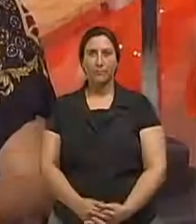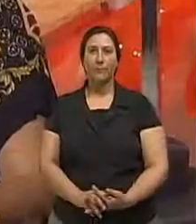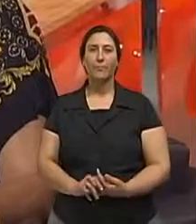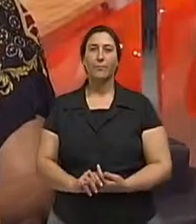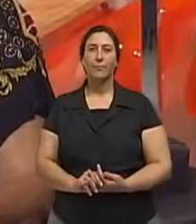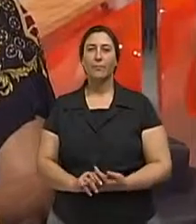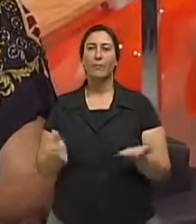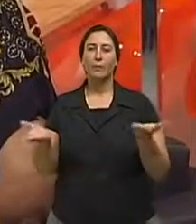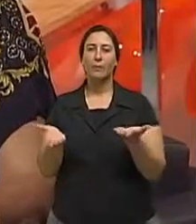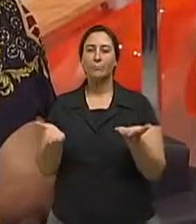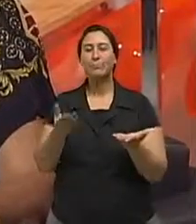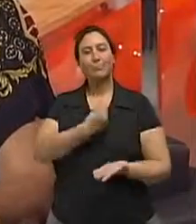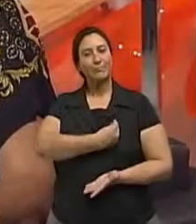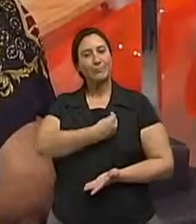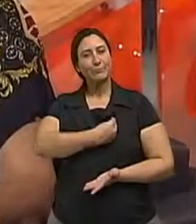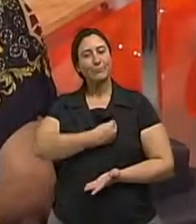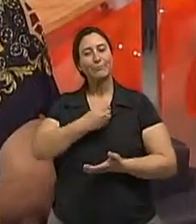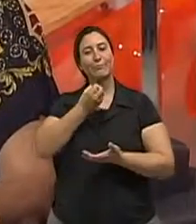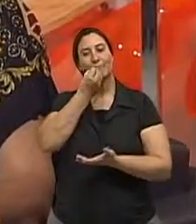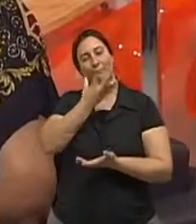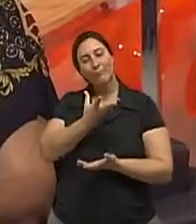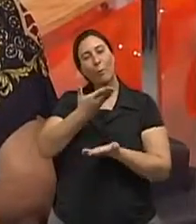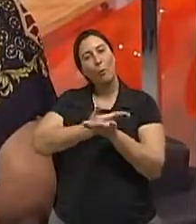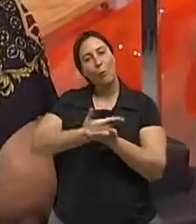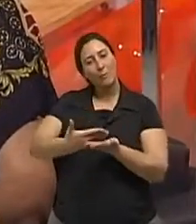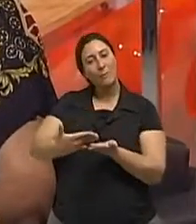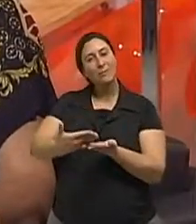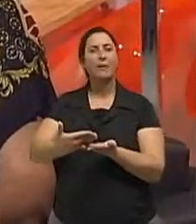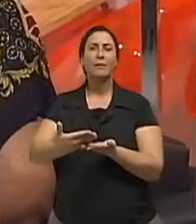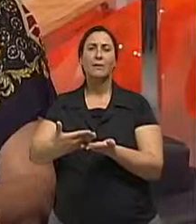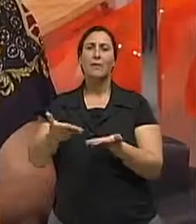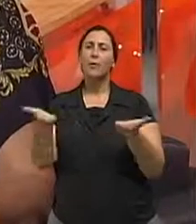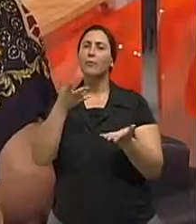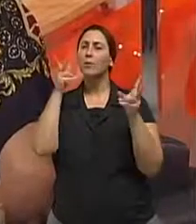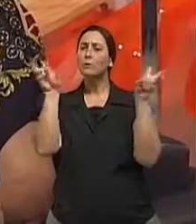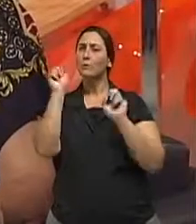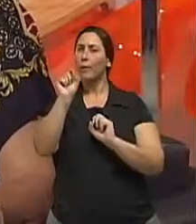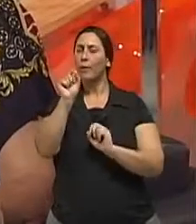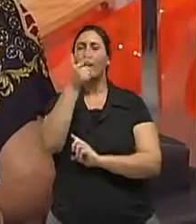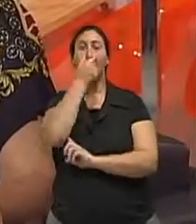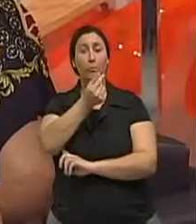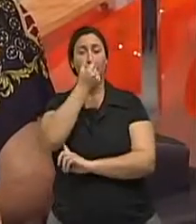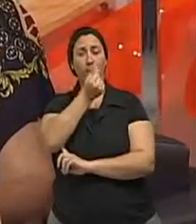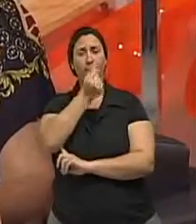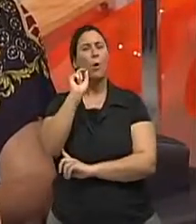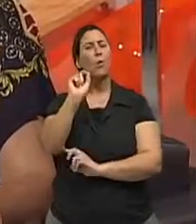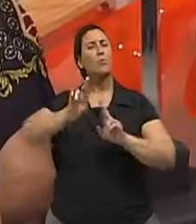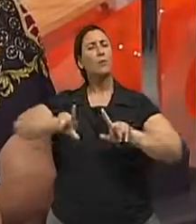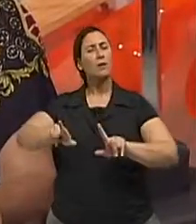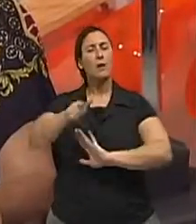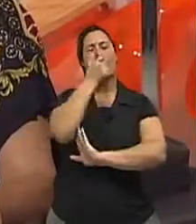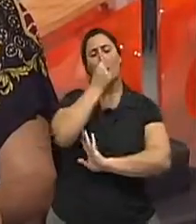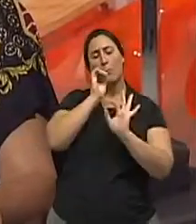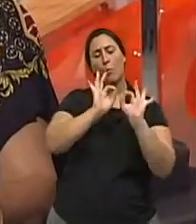O nosso Viva Bem está começando e hoje nós vamos falar sobre a gripe. Qual a diferença entre a gripe A e a